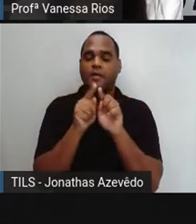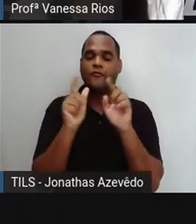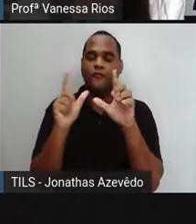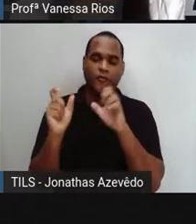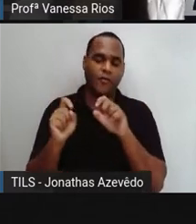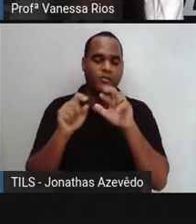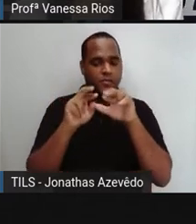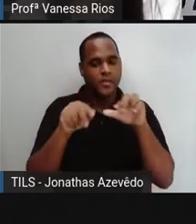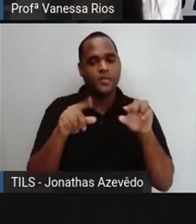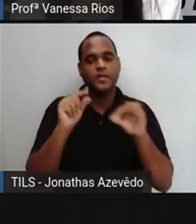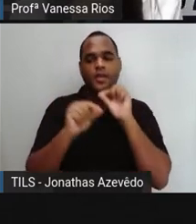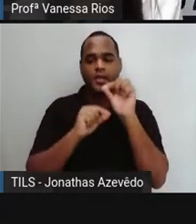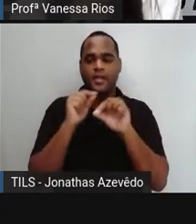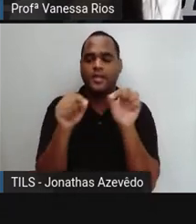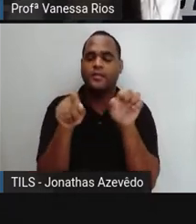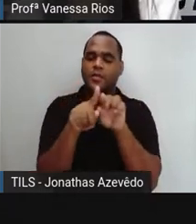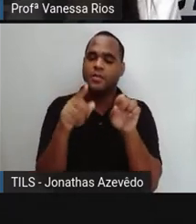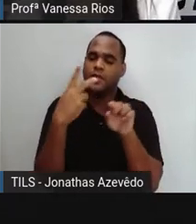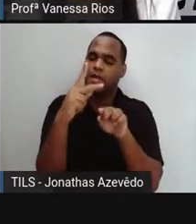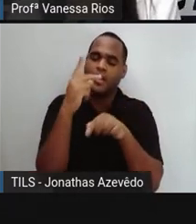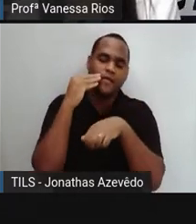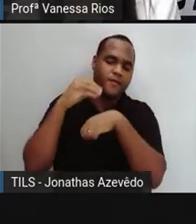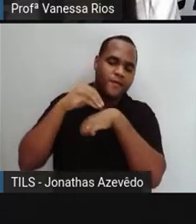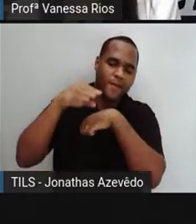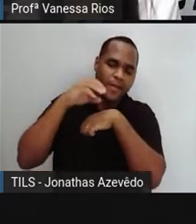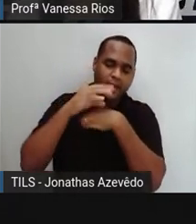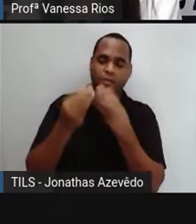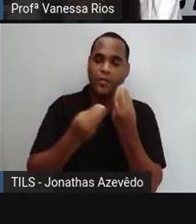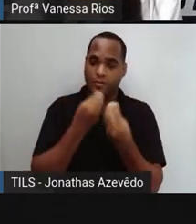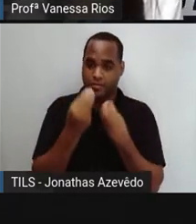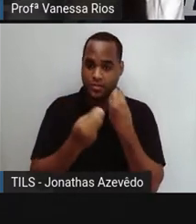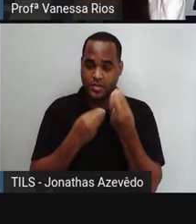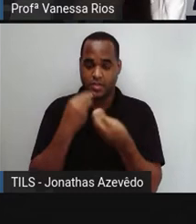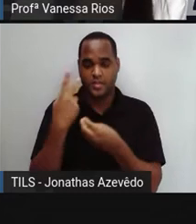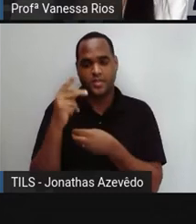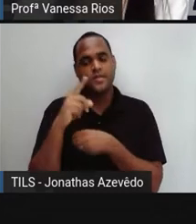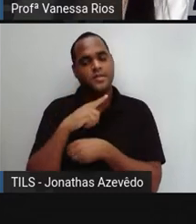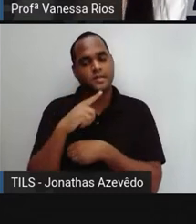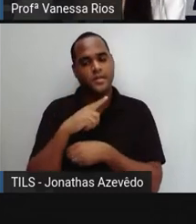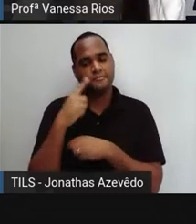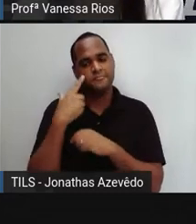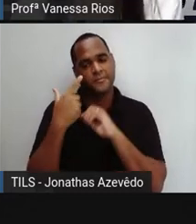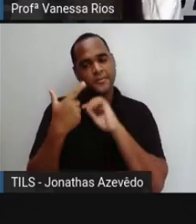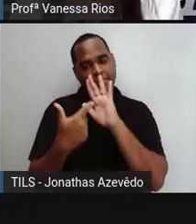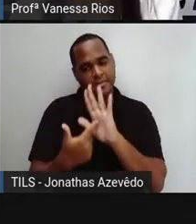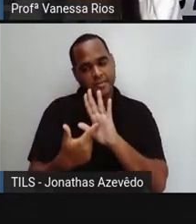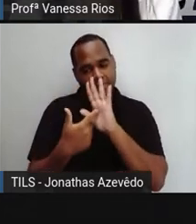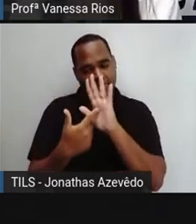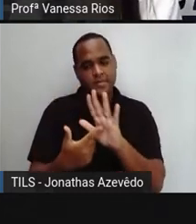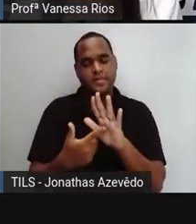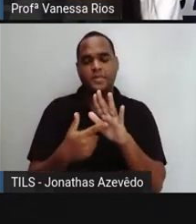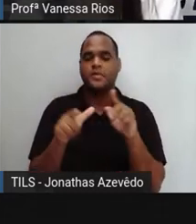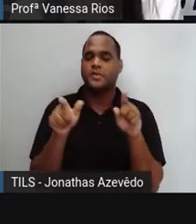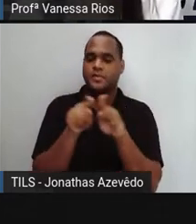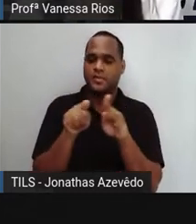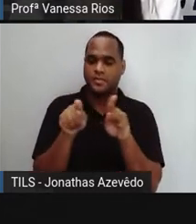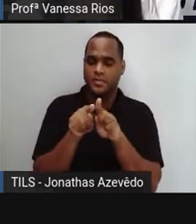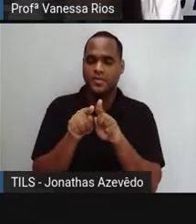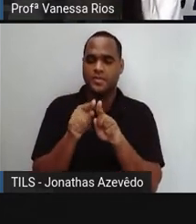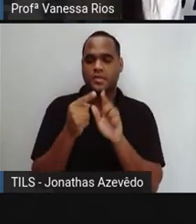e que tirem dela aí as informações que estão explícitas, não é? Que estão aí sendo